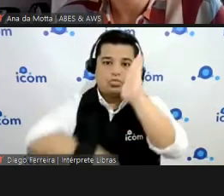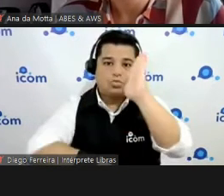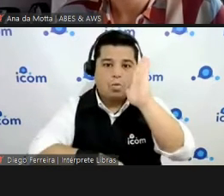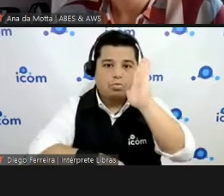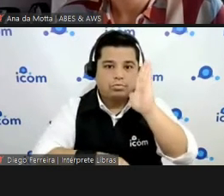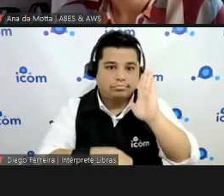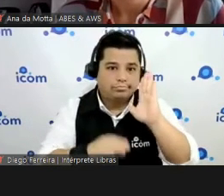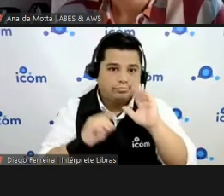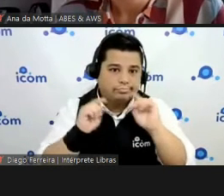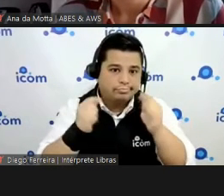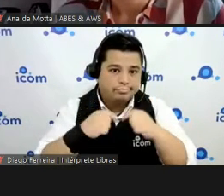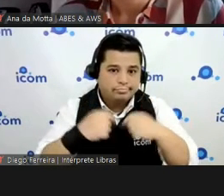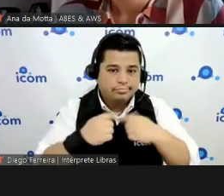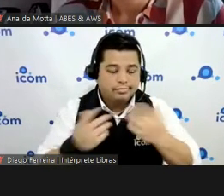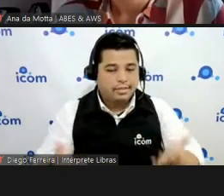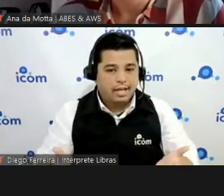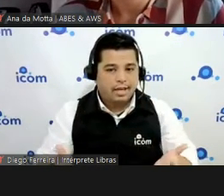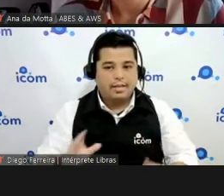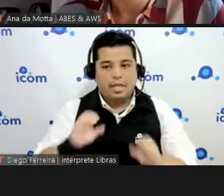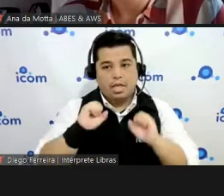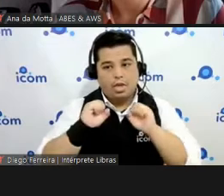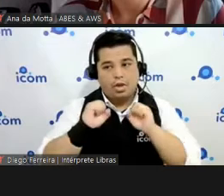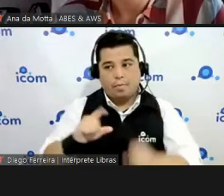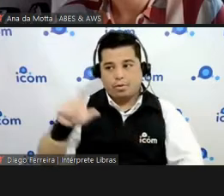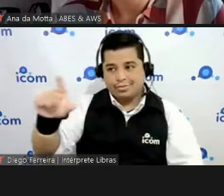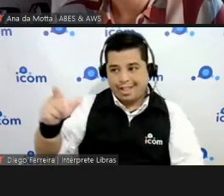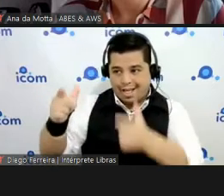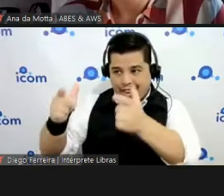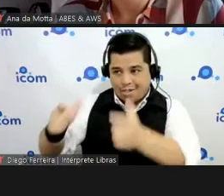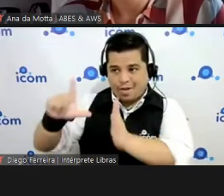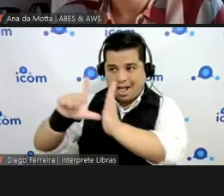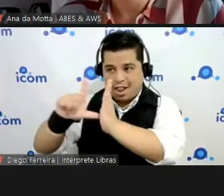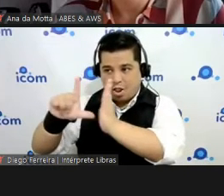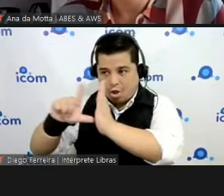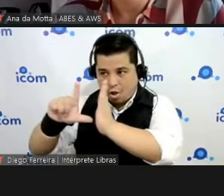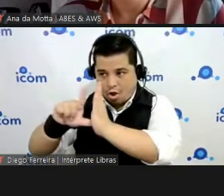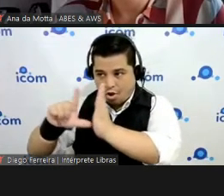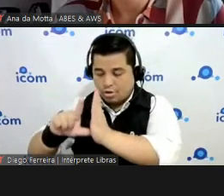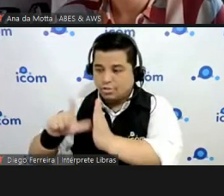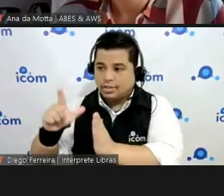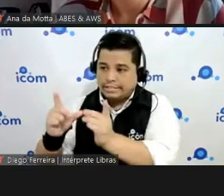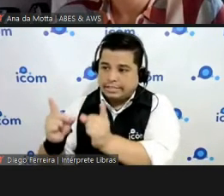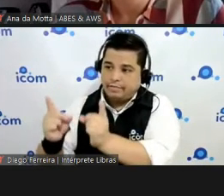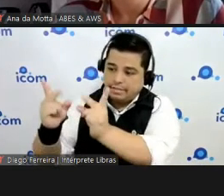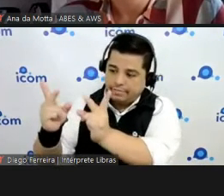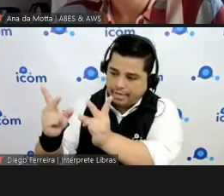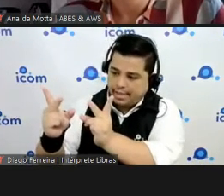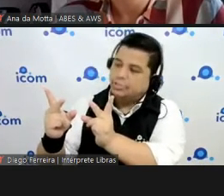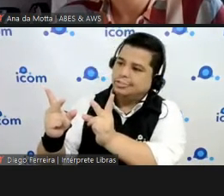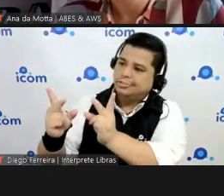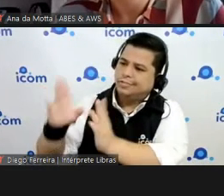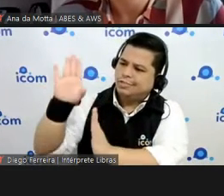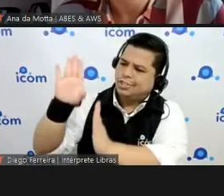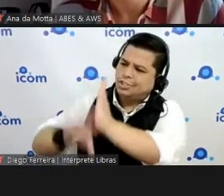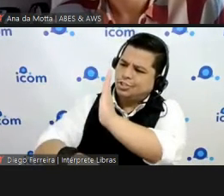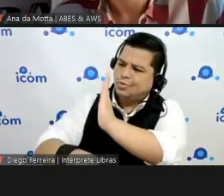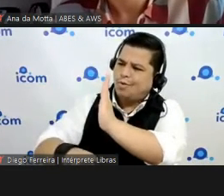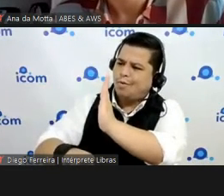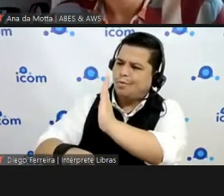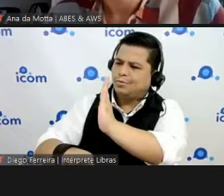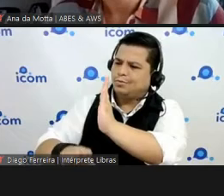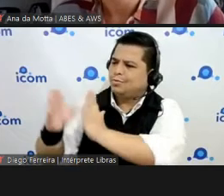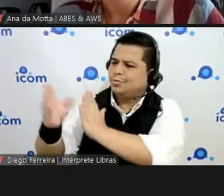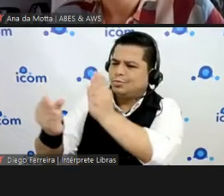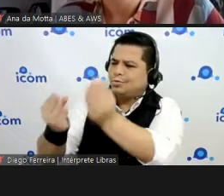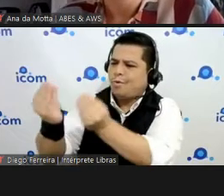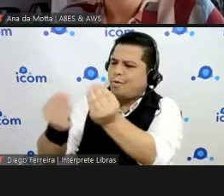eu posso dizer revenda qual é o maior desconto que você me dá no meu acordo corporativo ou seja aqui não é um acordo um